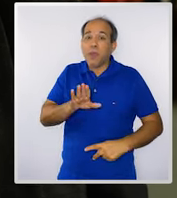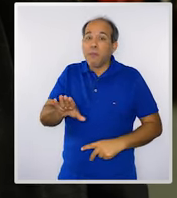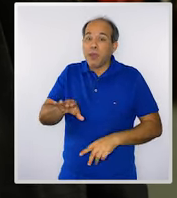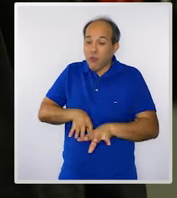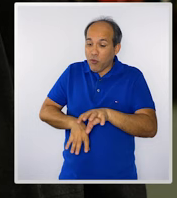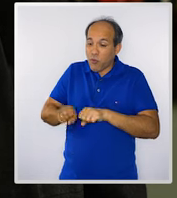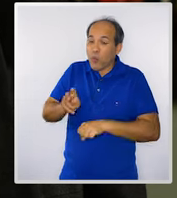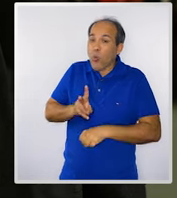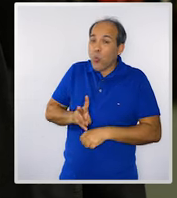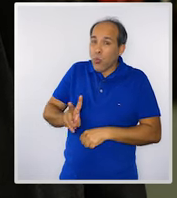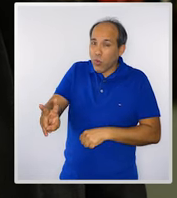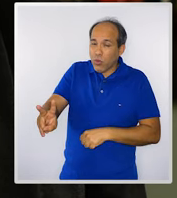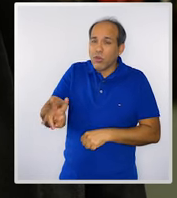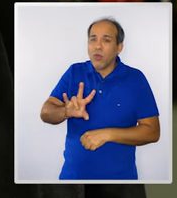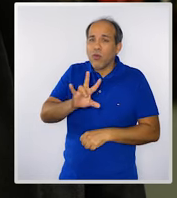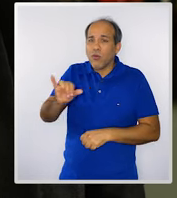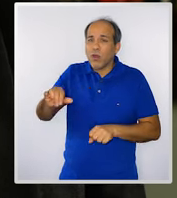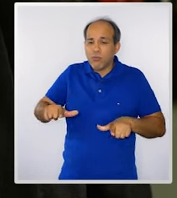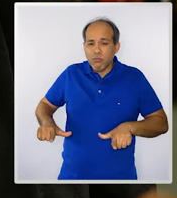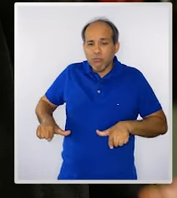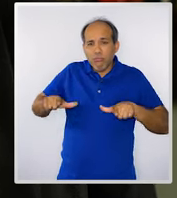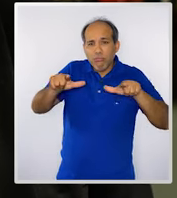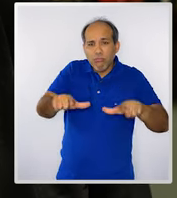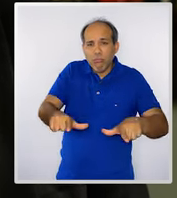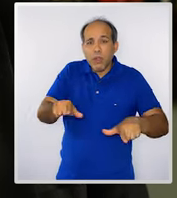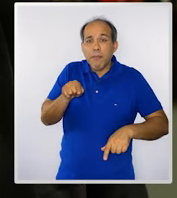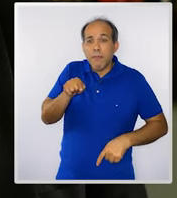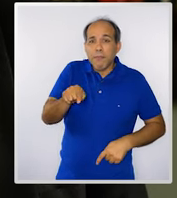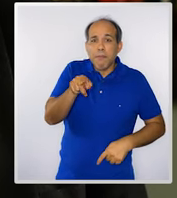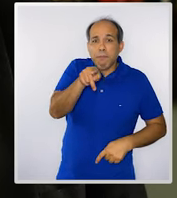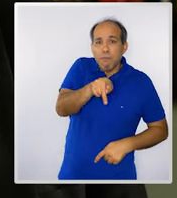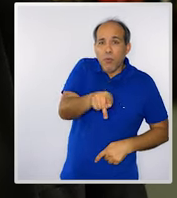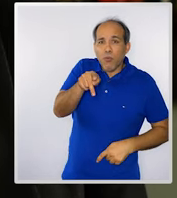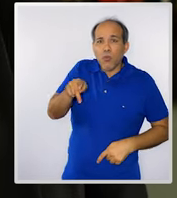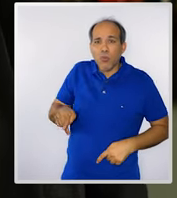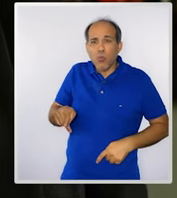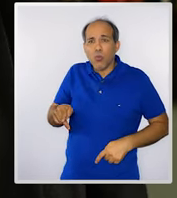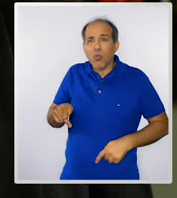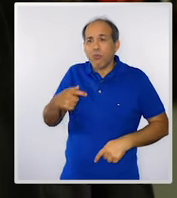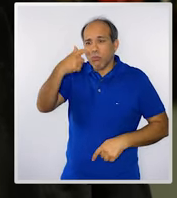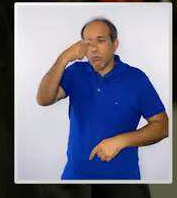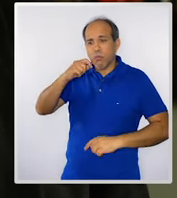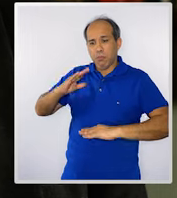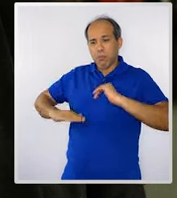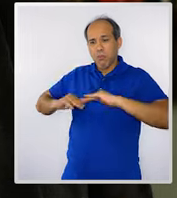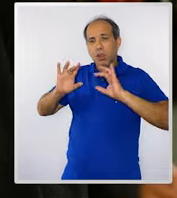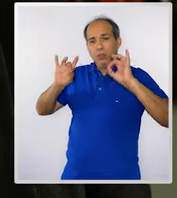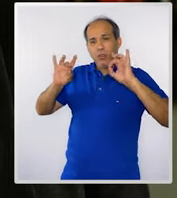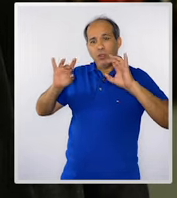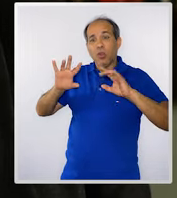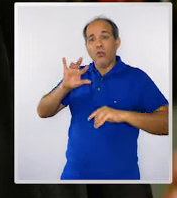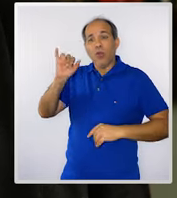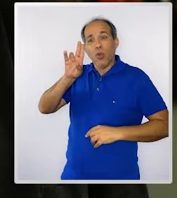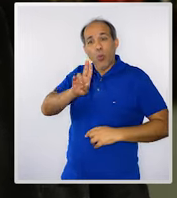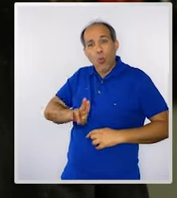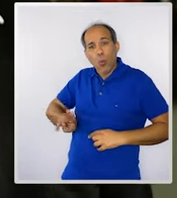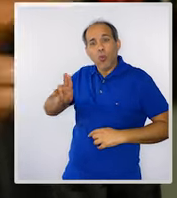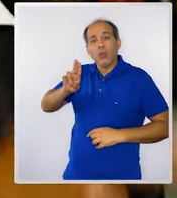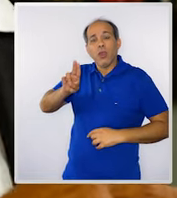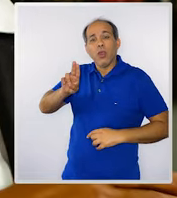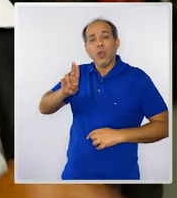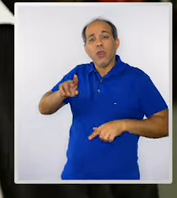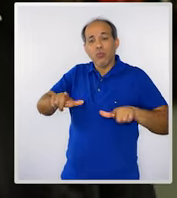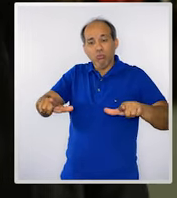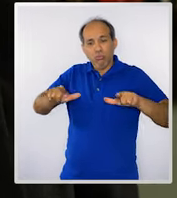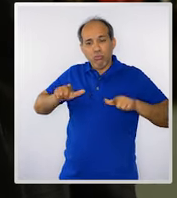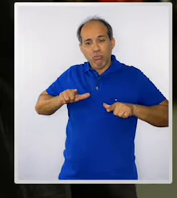Mas aquela formação continuada que vai dar uma titularidade para o professor, de um especialista, e que ele vai utilizar esse título